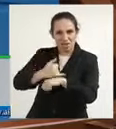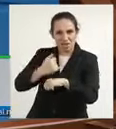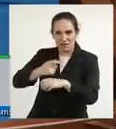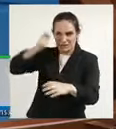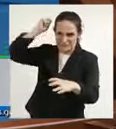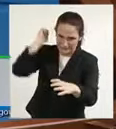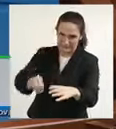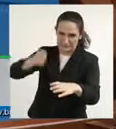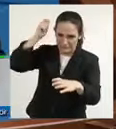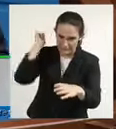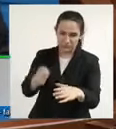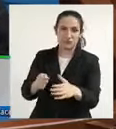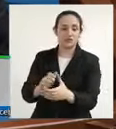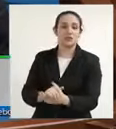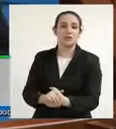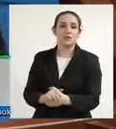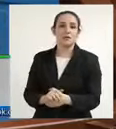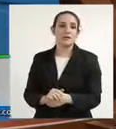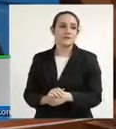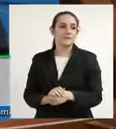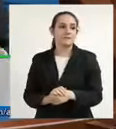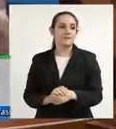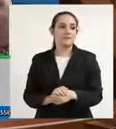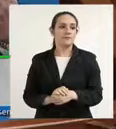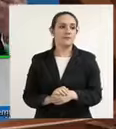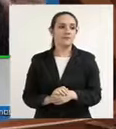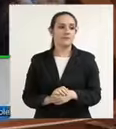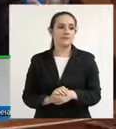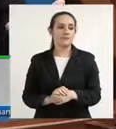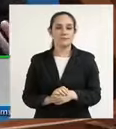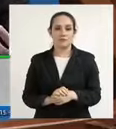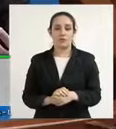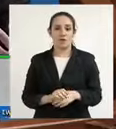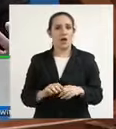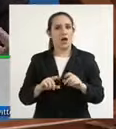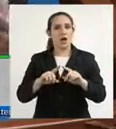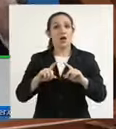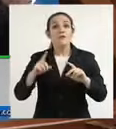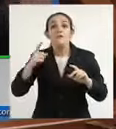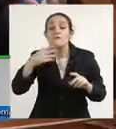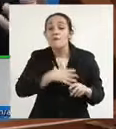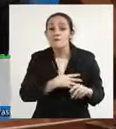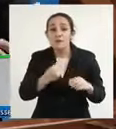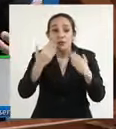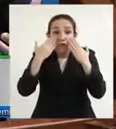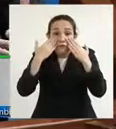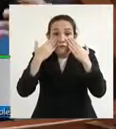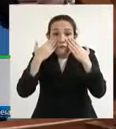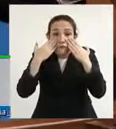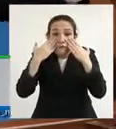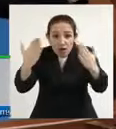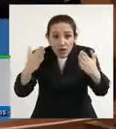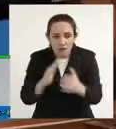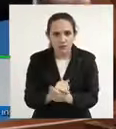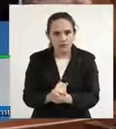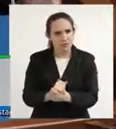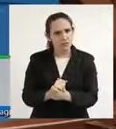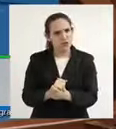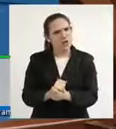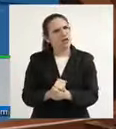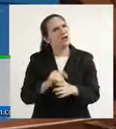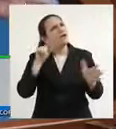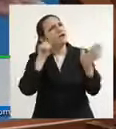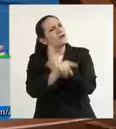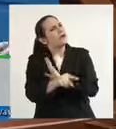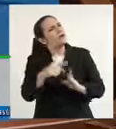o delegado foi questionar, ele disse, olha, eu senti que ela estava muito feliz, nós nos separamos, e ela estava muito feliz,